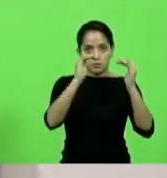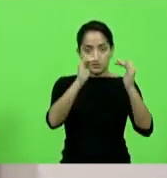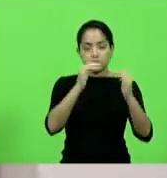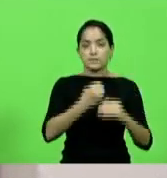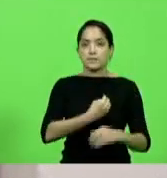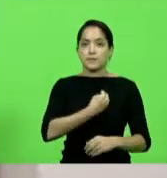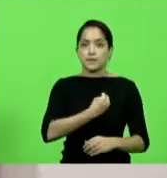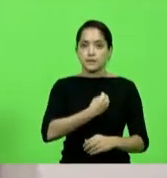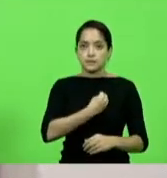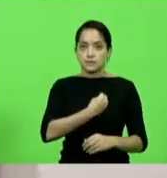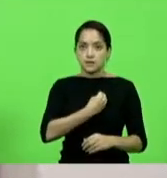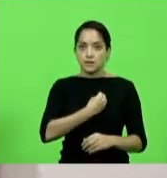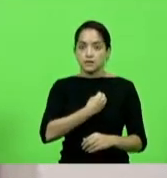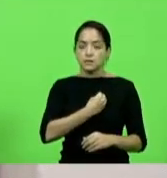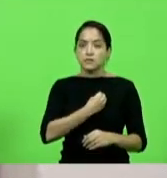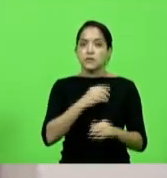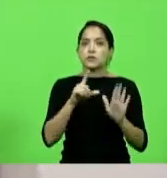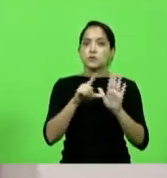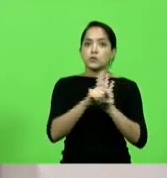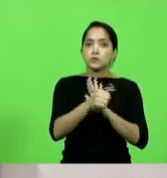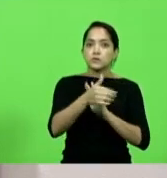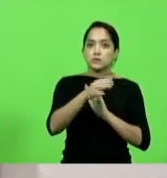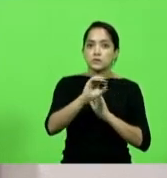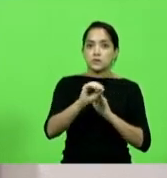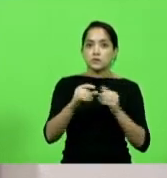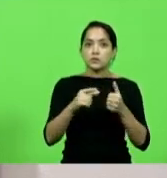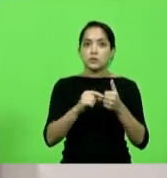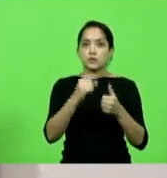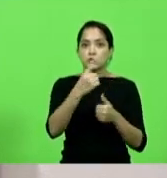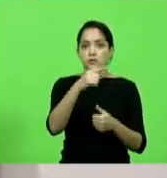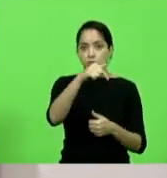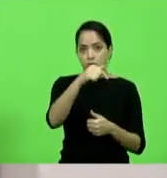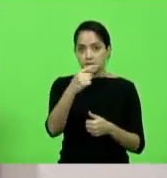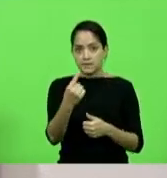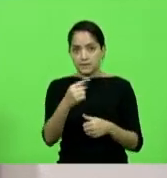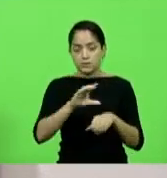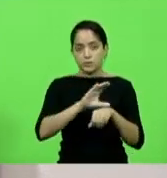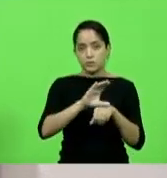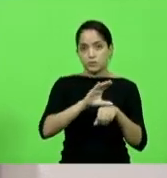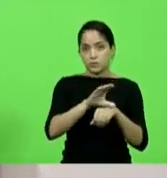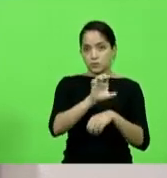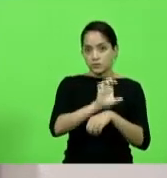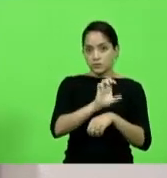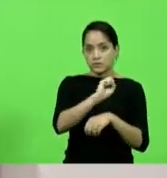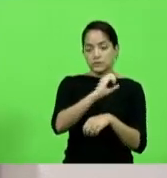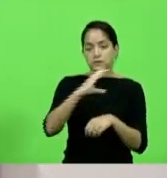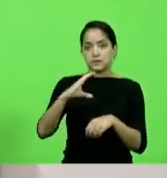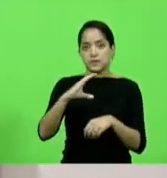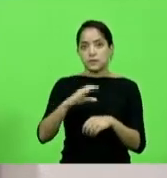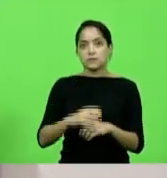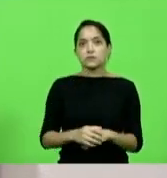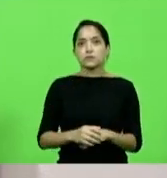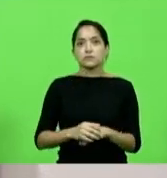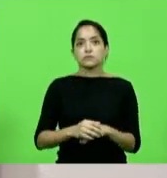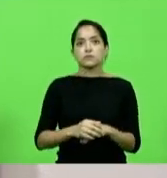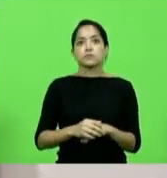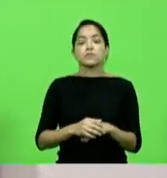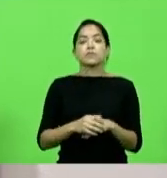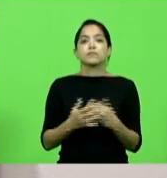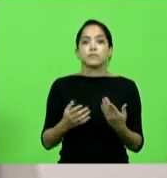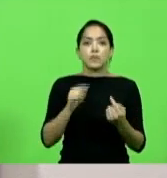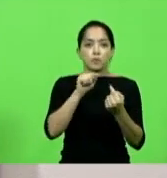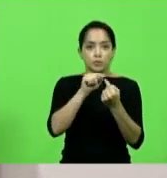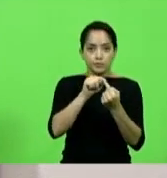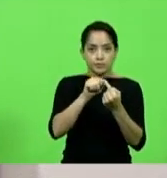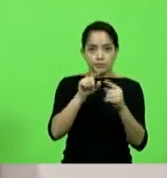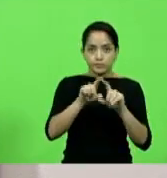e nos termos do inciso 10 do artigo 71 da Constituição do Estado de Santa Catarina, em consonância com a linha